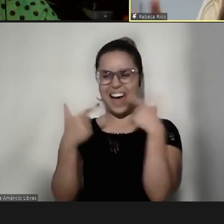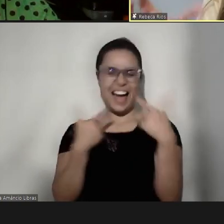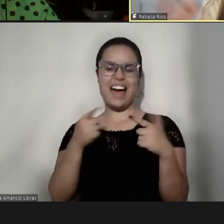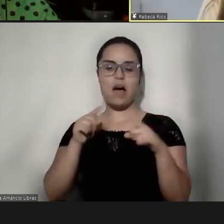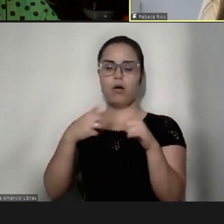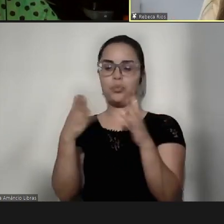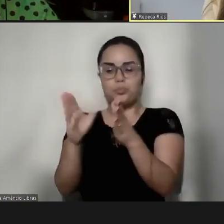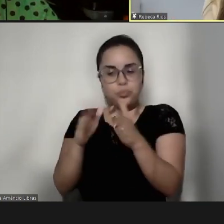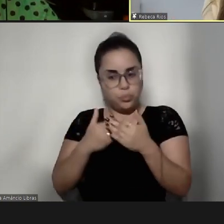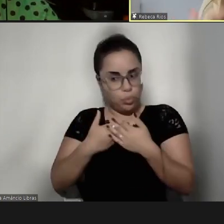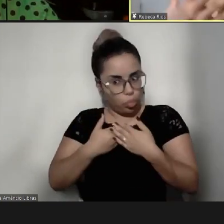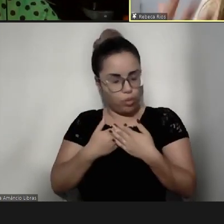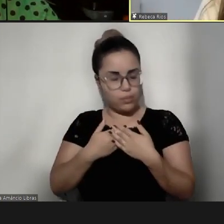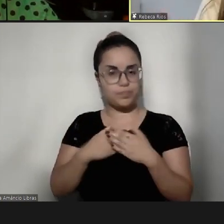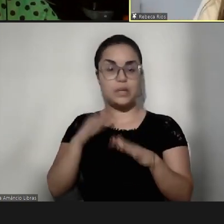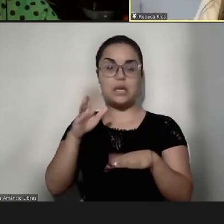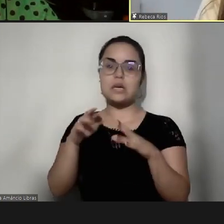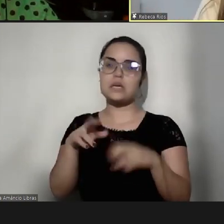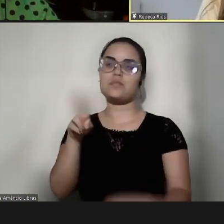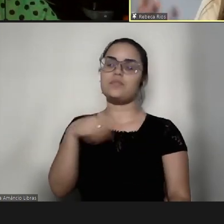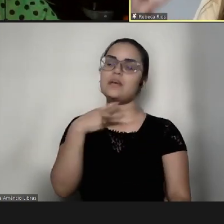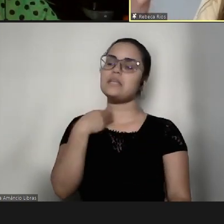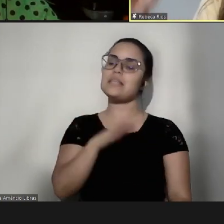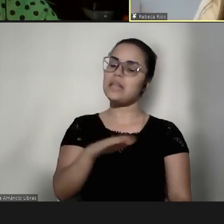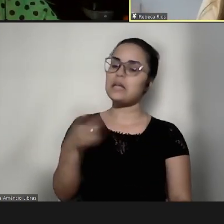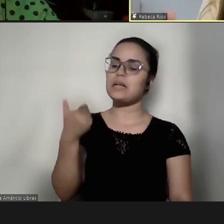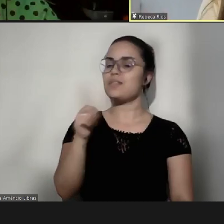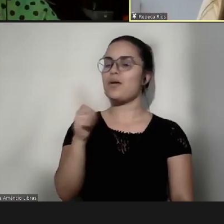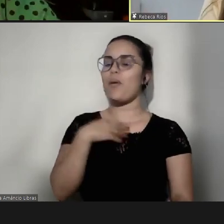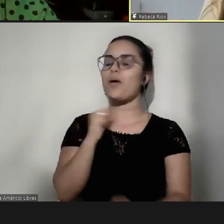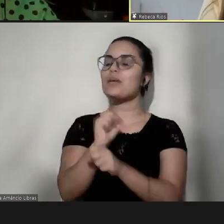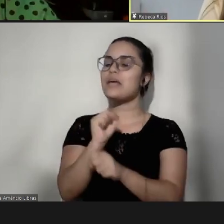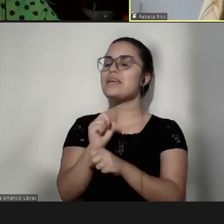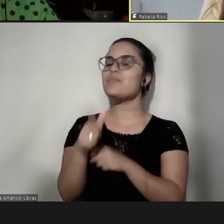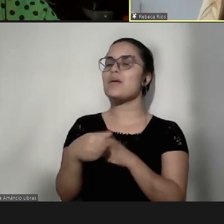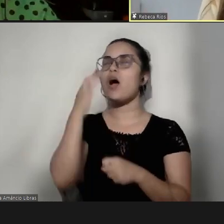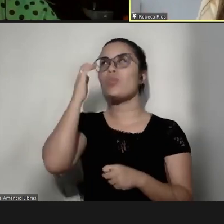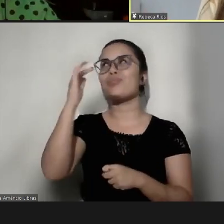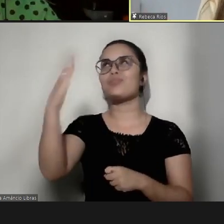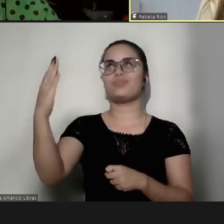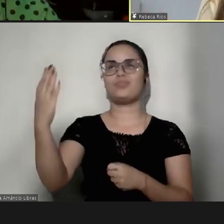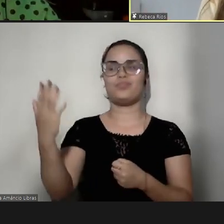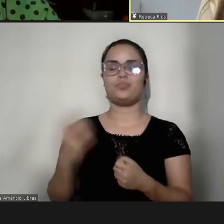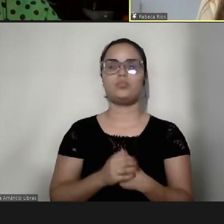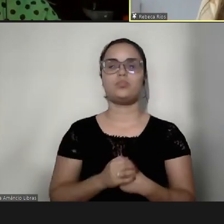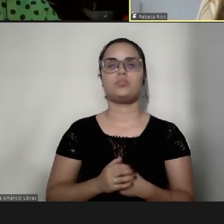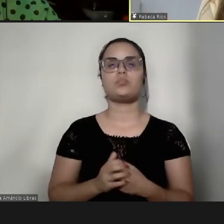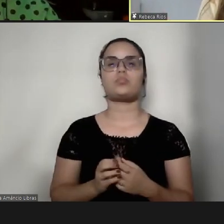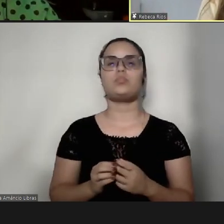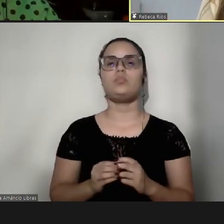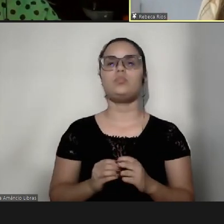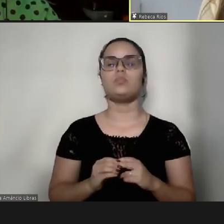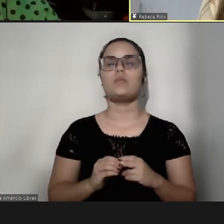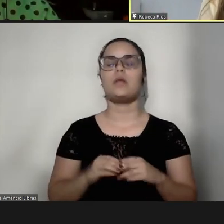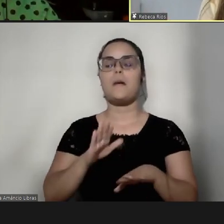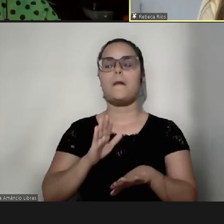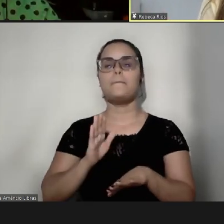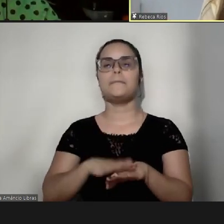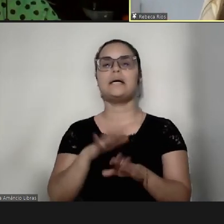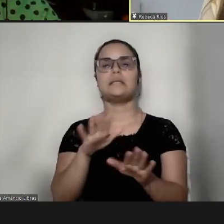vezes aquela criança não é bem aquilo que você esperou, sonhou, né, mas quando você